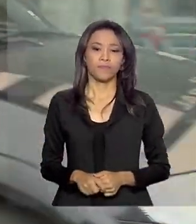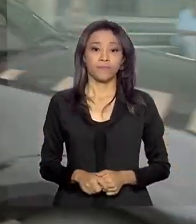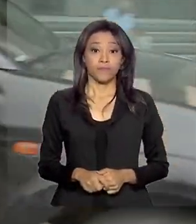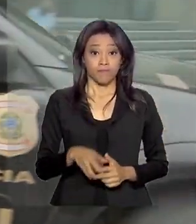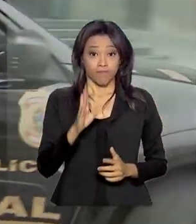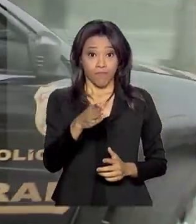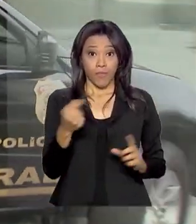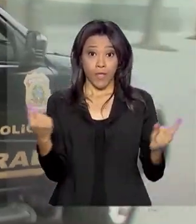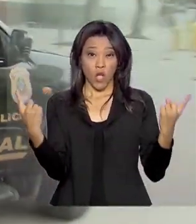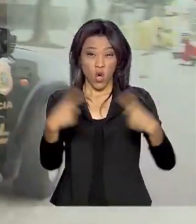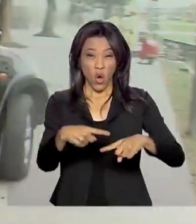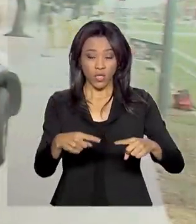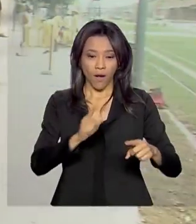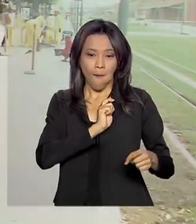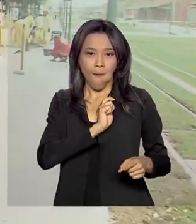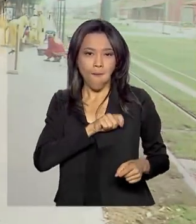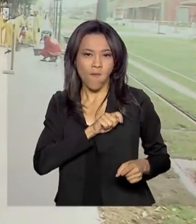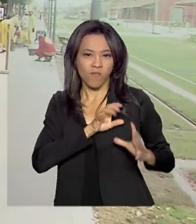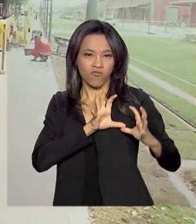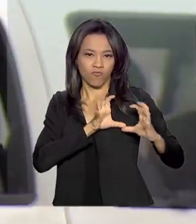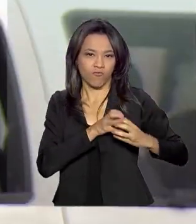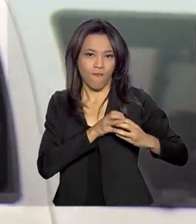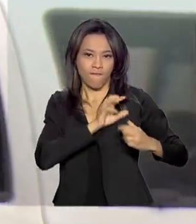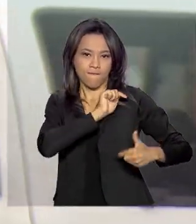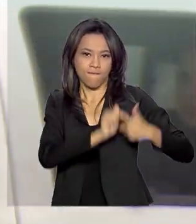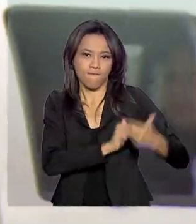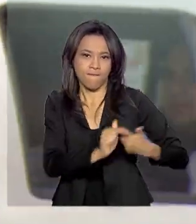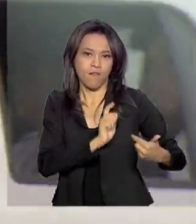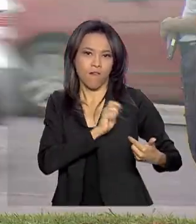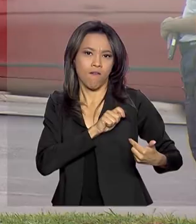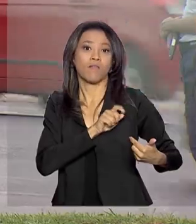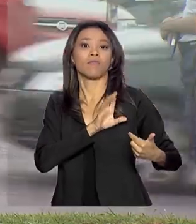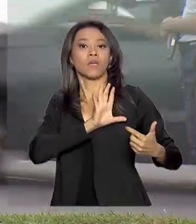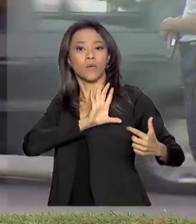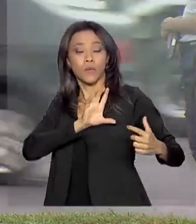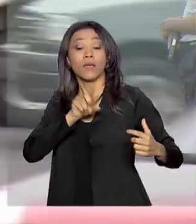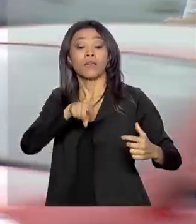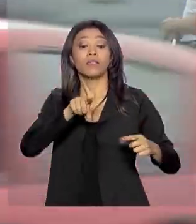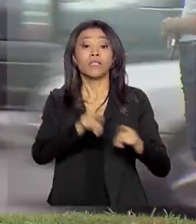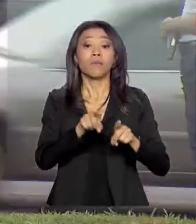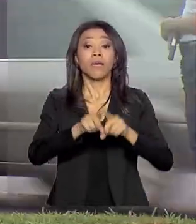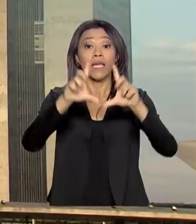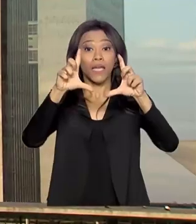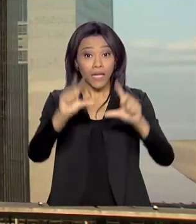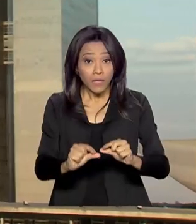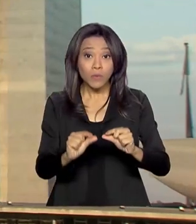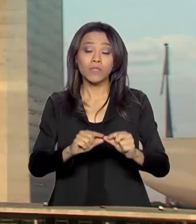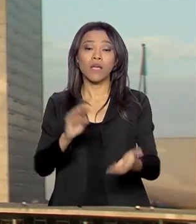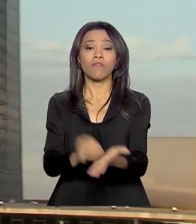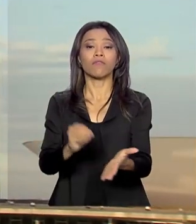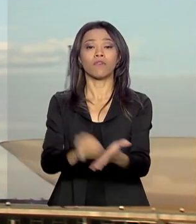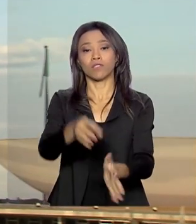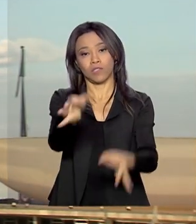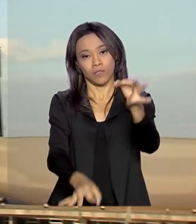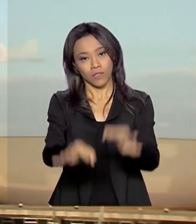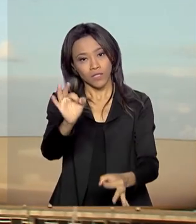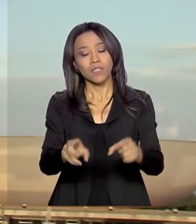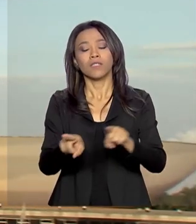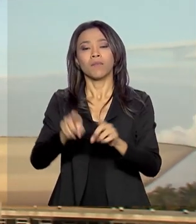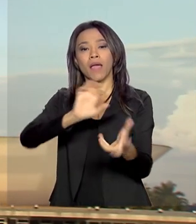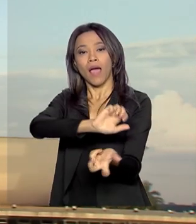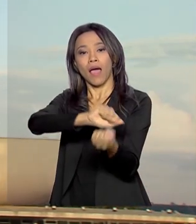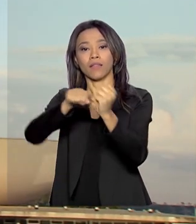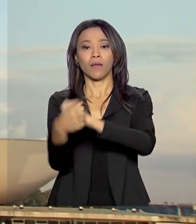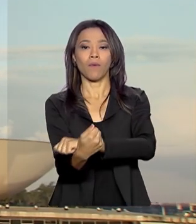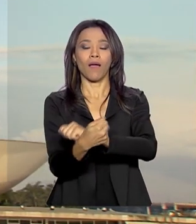Combater o crime organizado e a corrupção, diminuir a sensação de impunidade, adequar a legislação à realidade